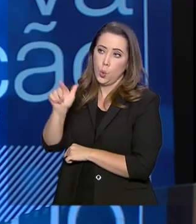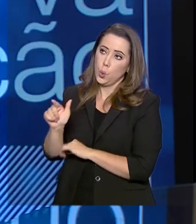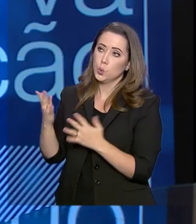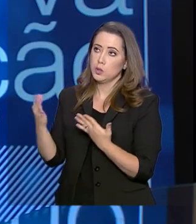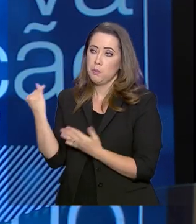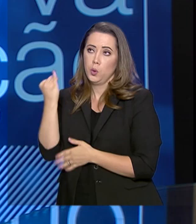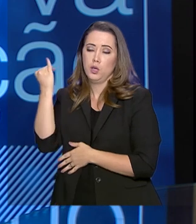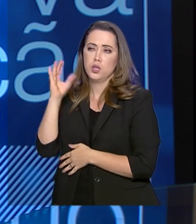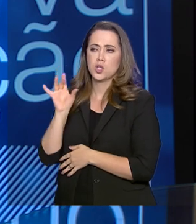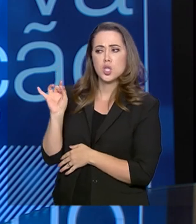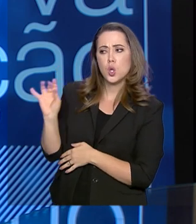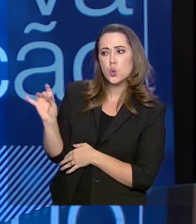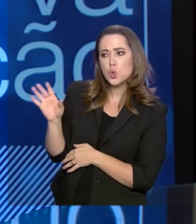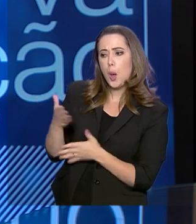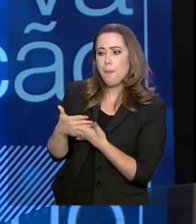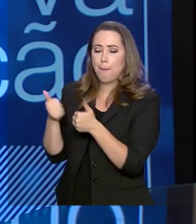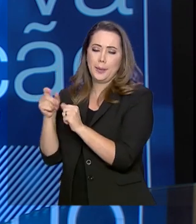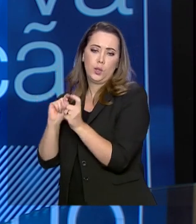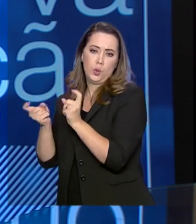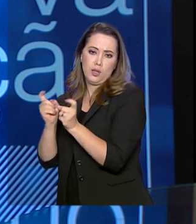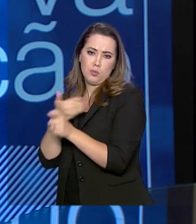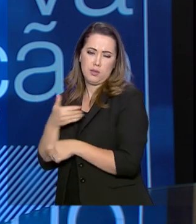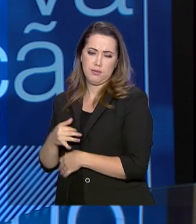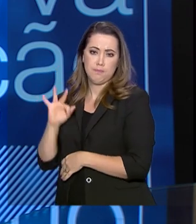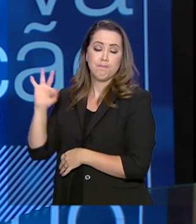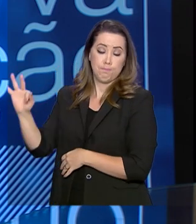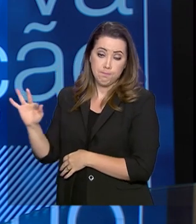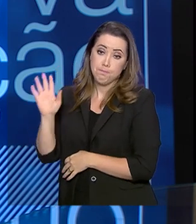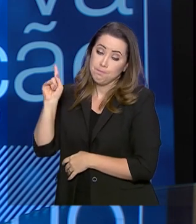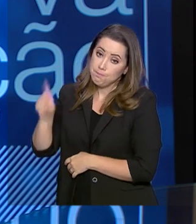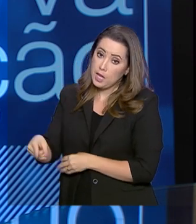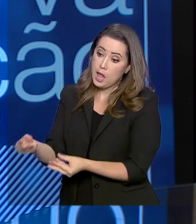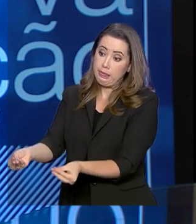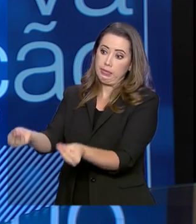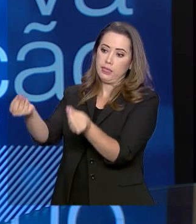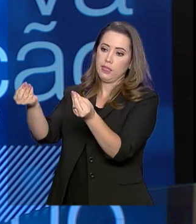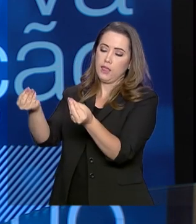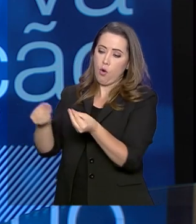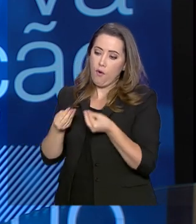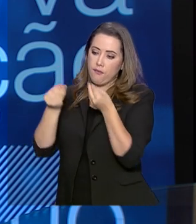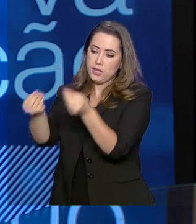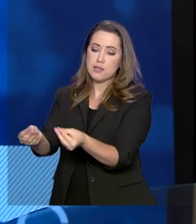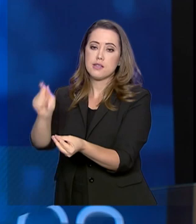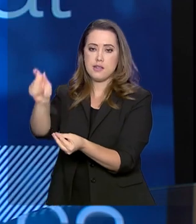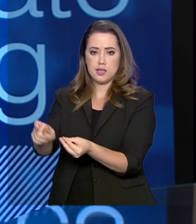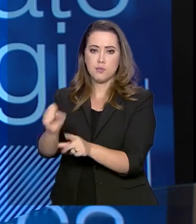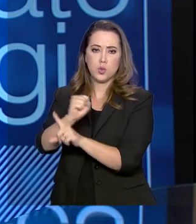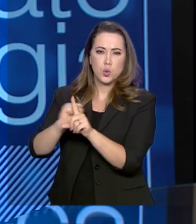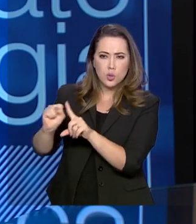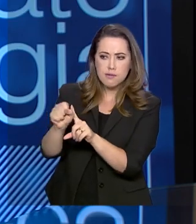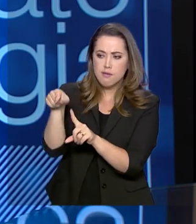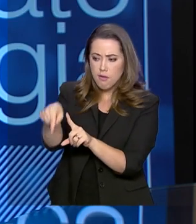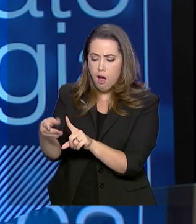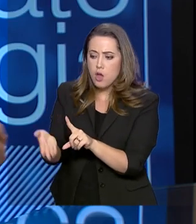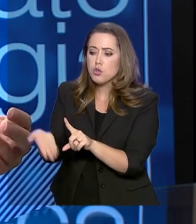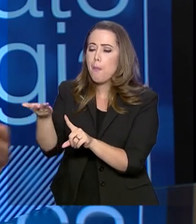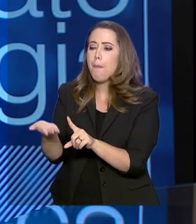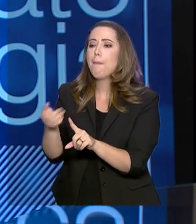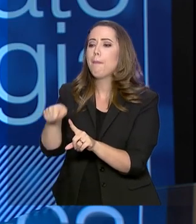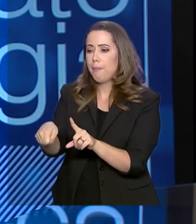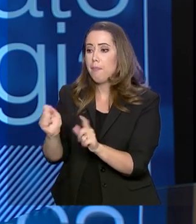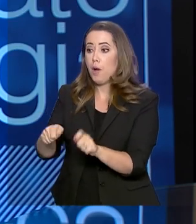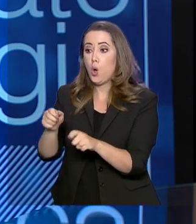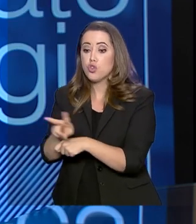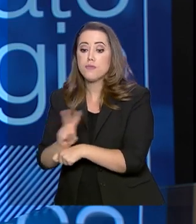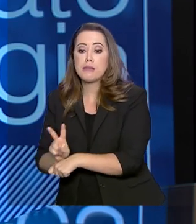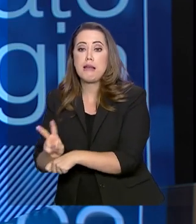todo esse serviço. Não é só melhorar a gestão do governo federal, é trazer ao cidadão mais instrumentos para ele fiscalizar